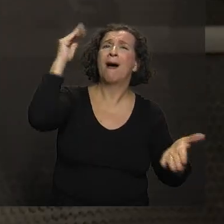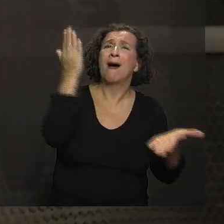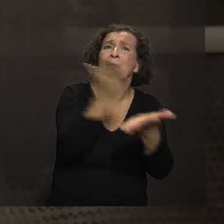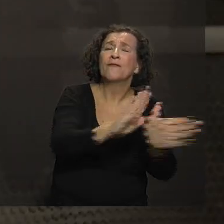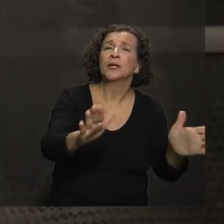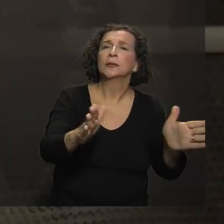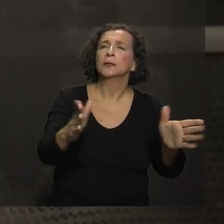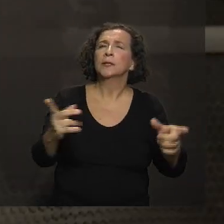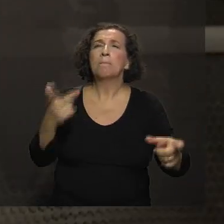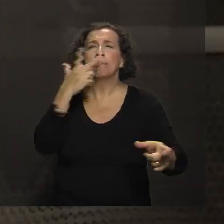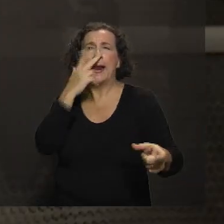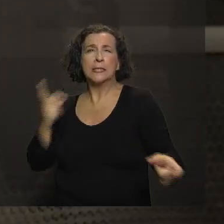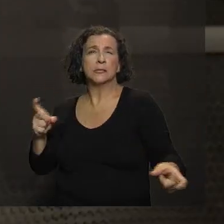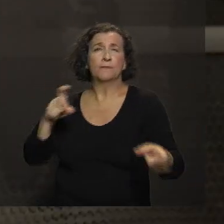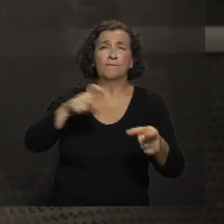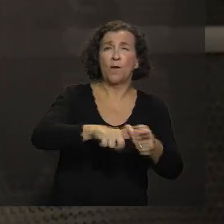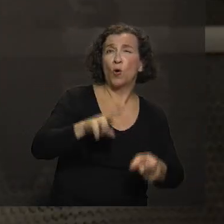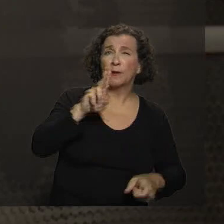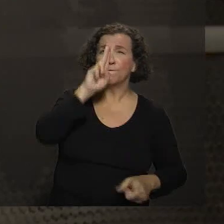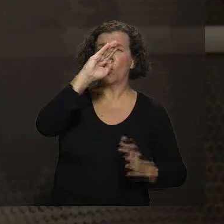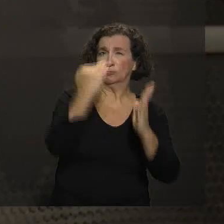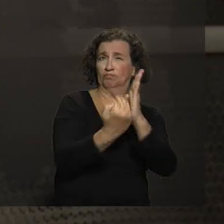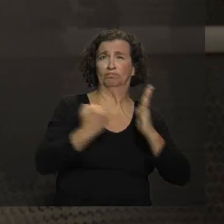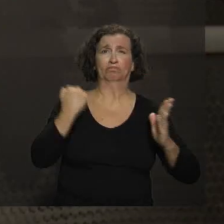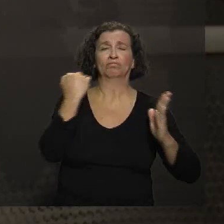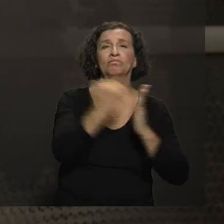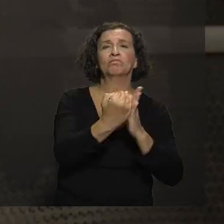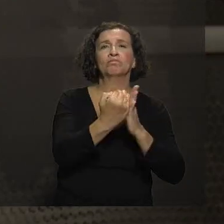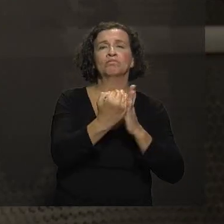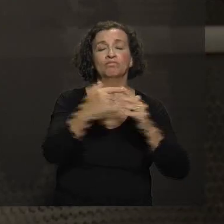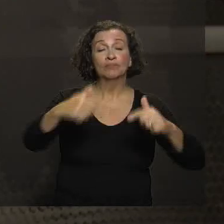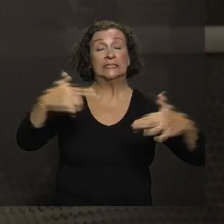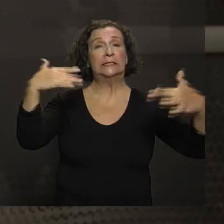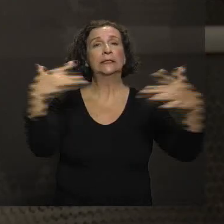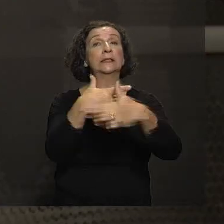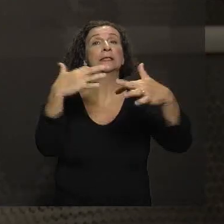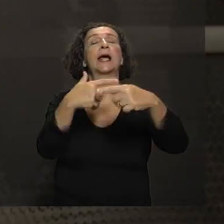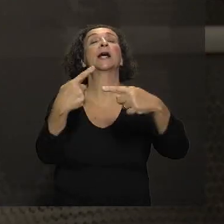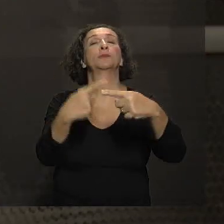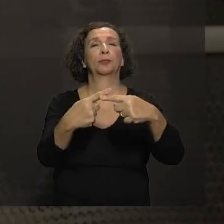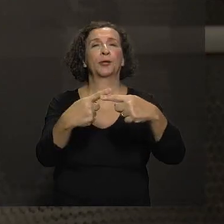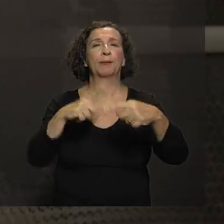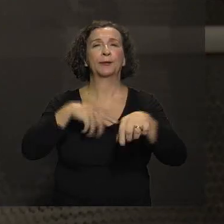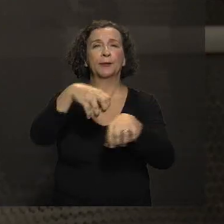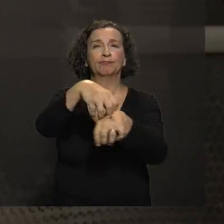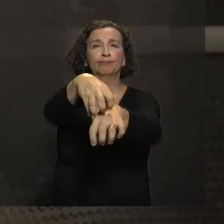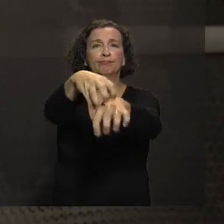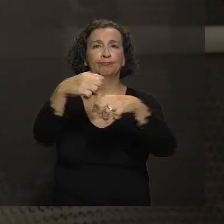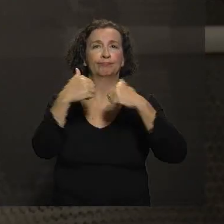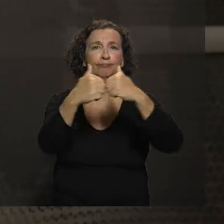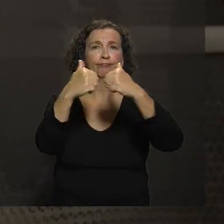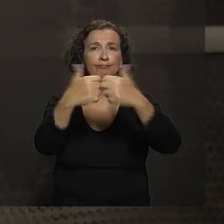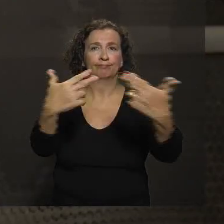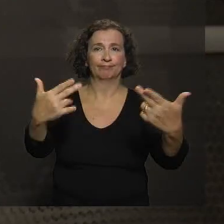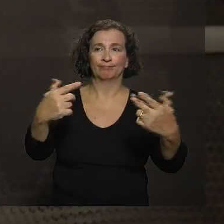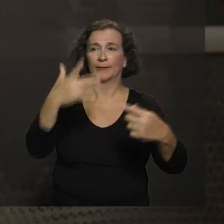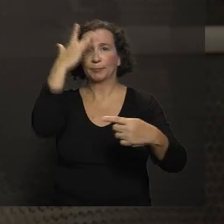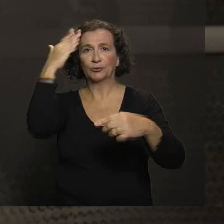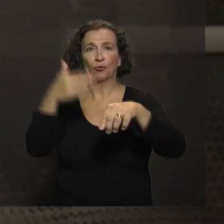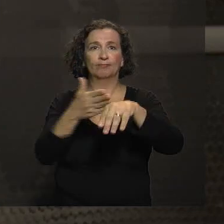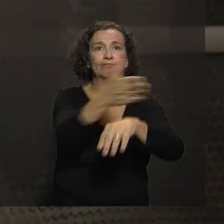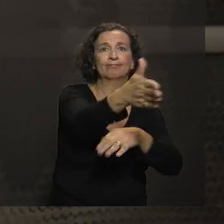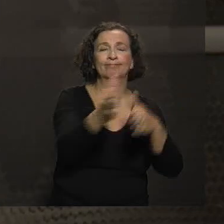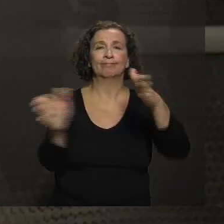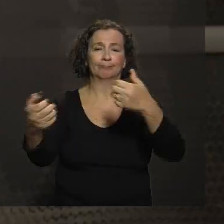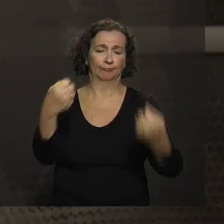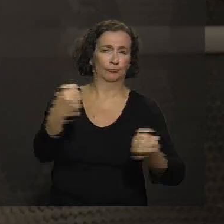elas voltam com força total nas cidades, porque a cidade tem transporte. Você se locomove de um lugar para outro,